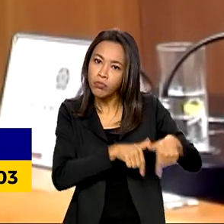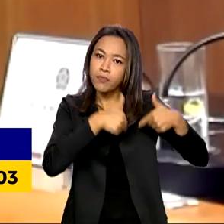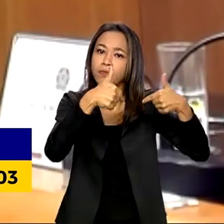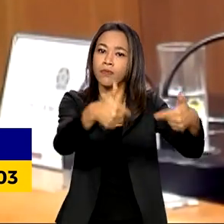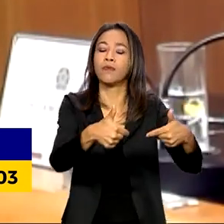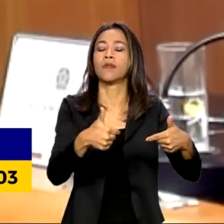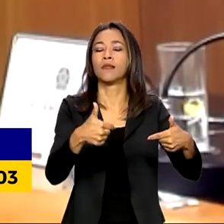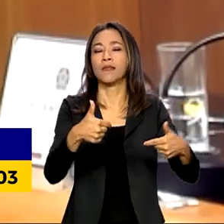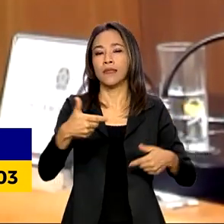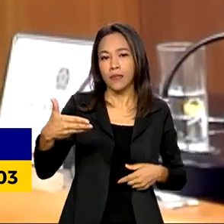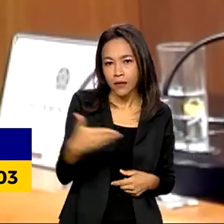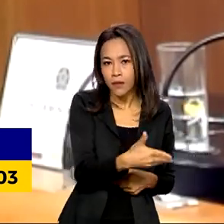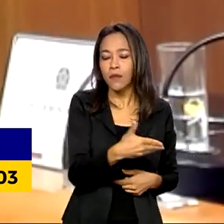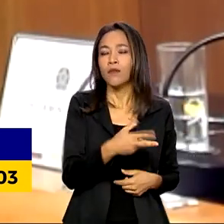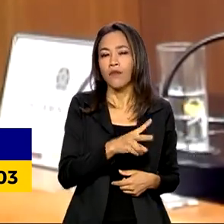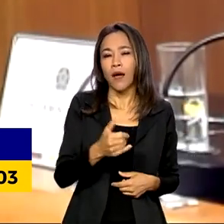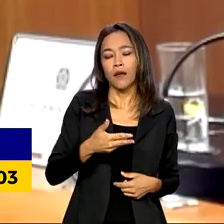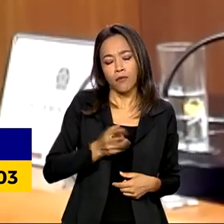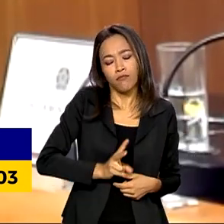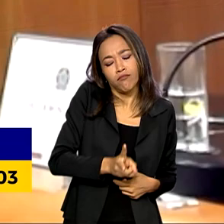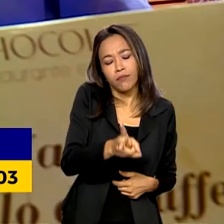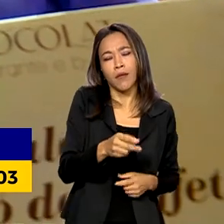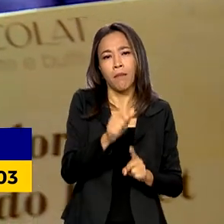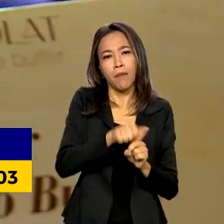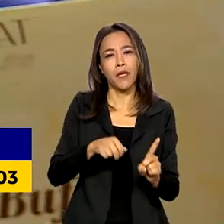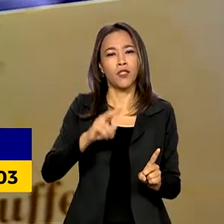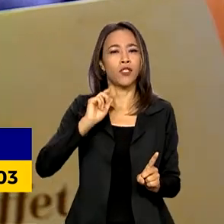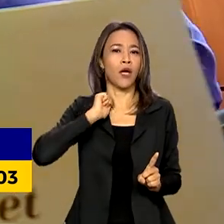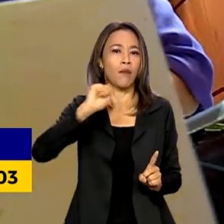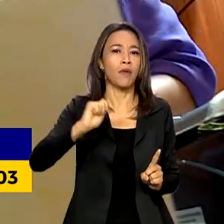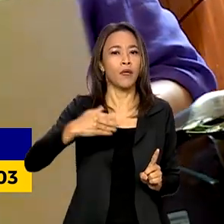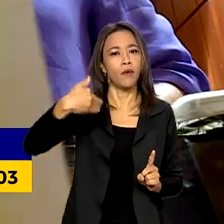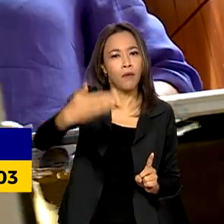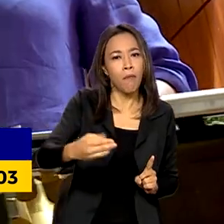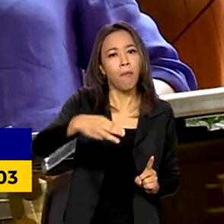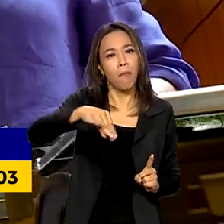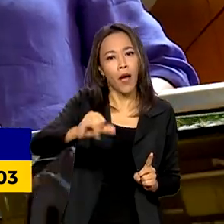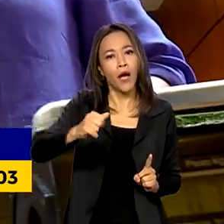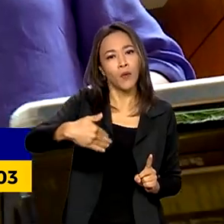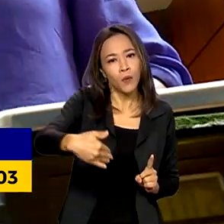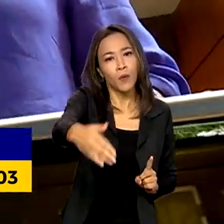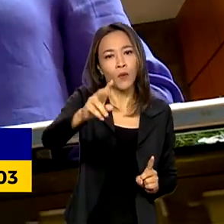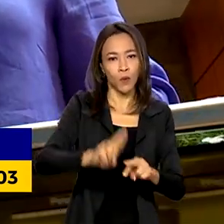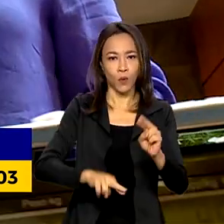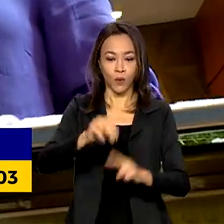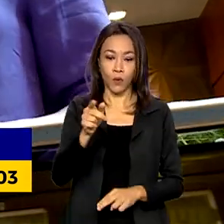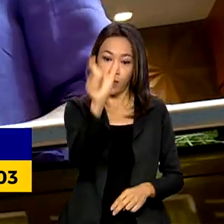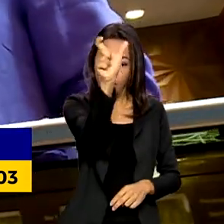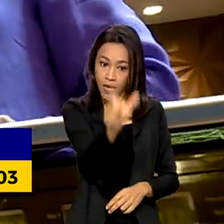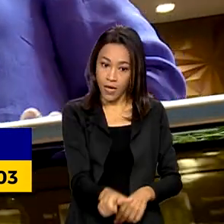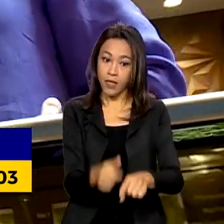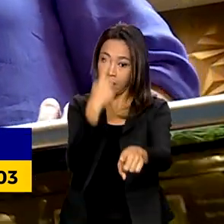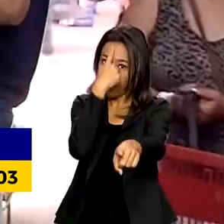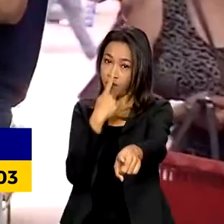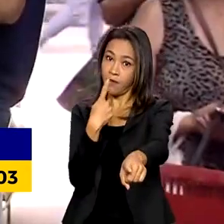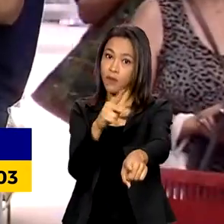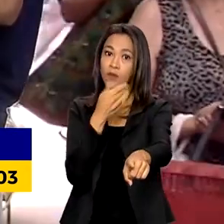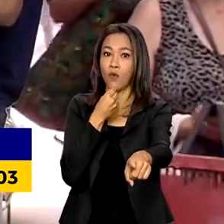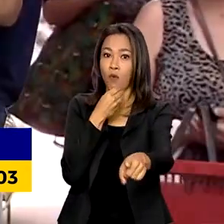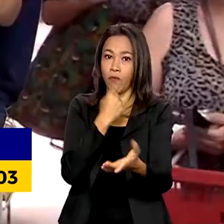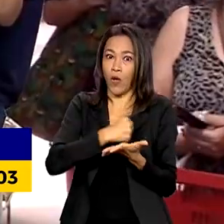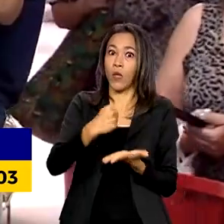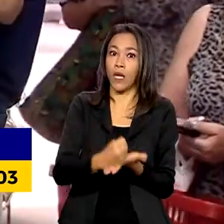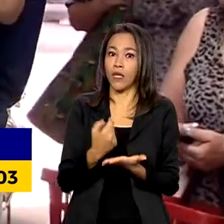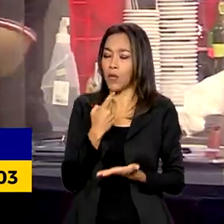devem dar sequência a abril, maio, junho. Em relação ao perfil deste trabalhador recentemente contratado, a